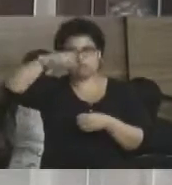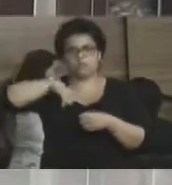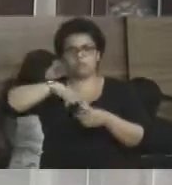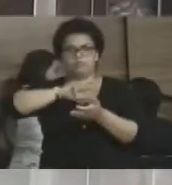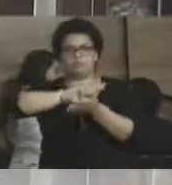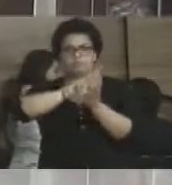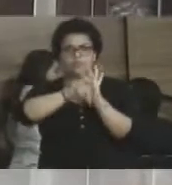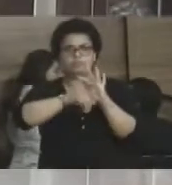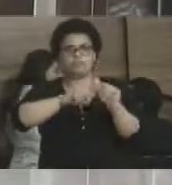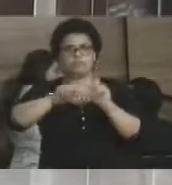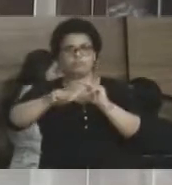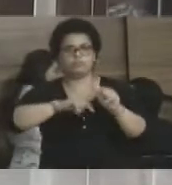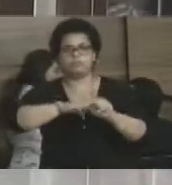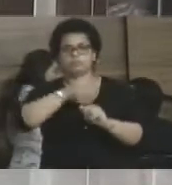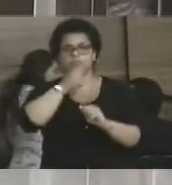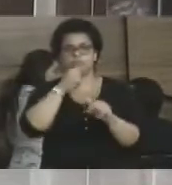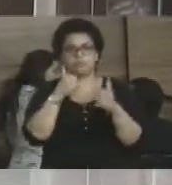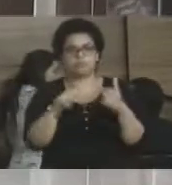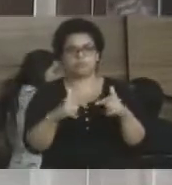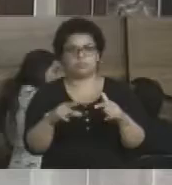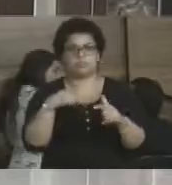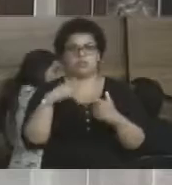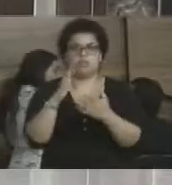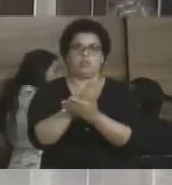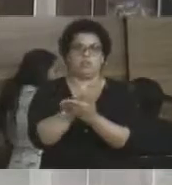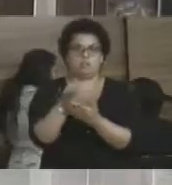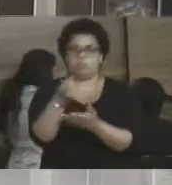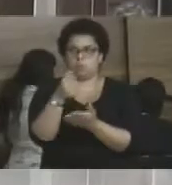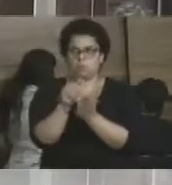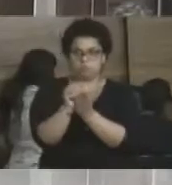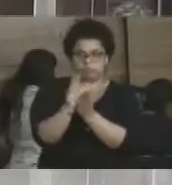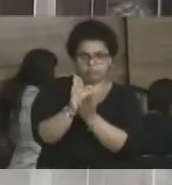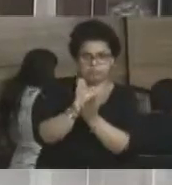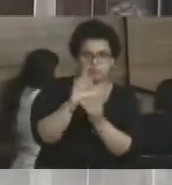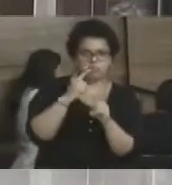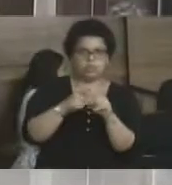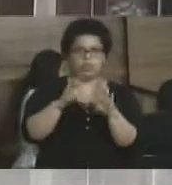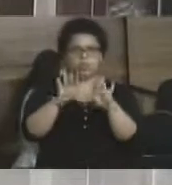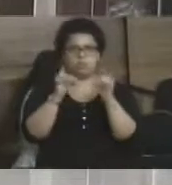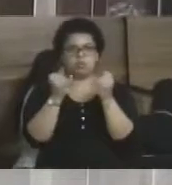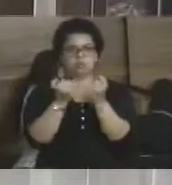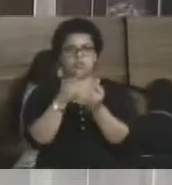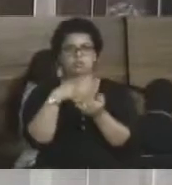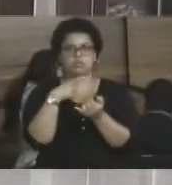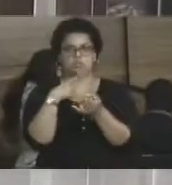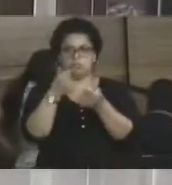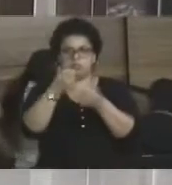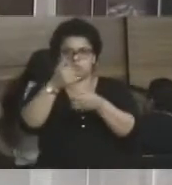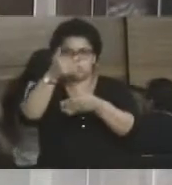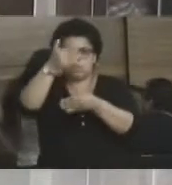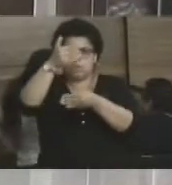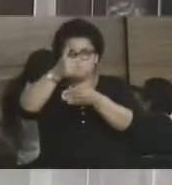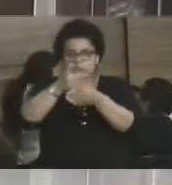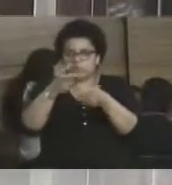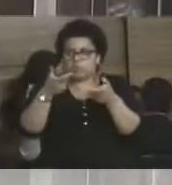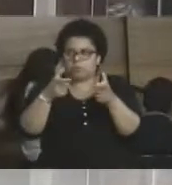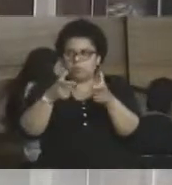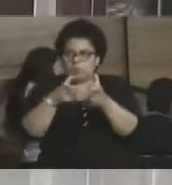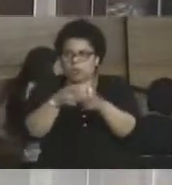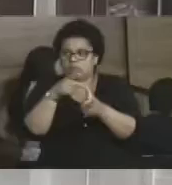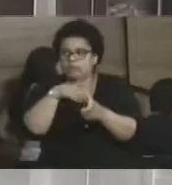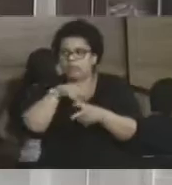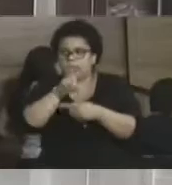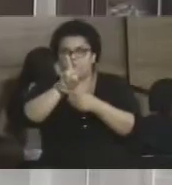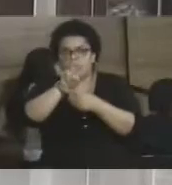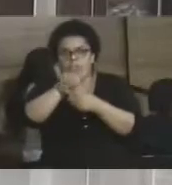desempregados e outros na beira de ficar, porque a Brasfels está fechando, está encurtando, e, quando abre vaga,